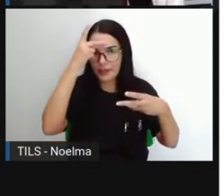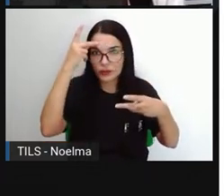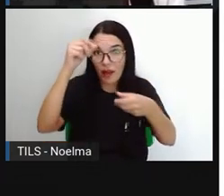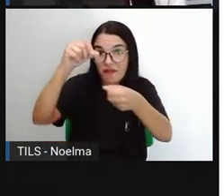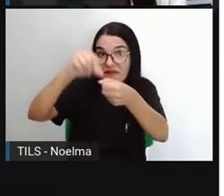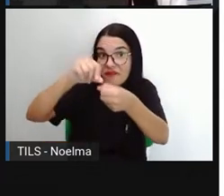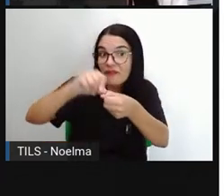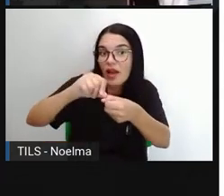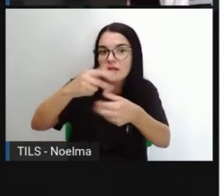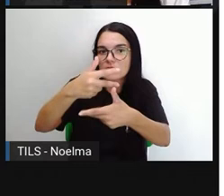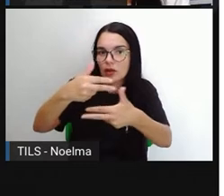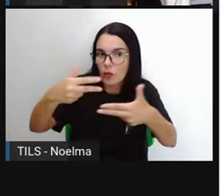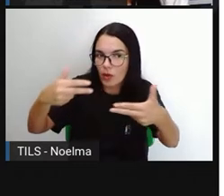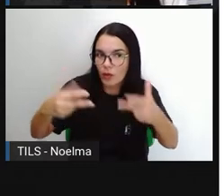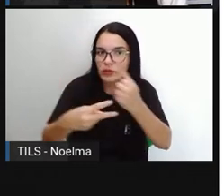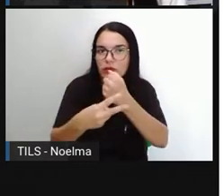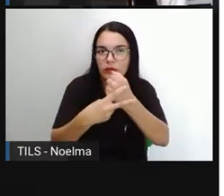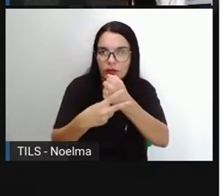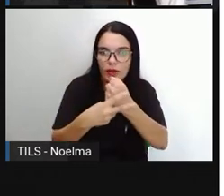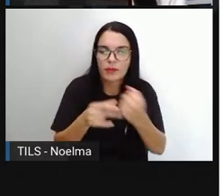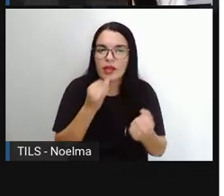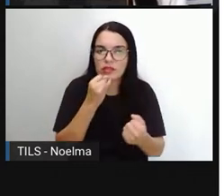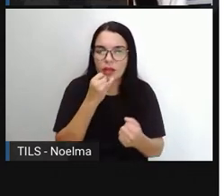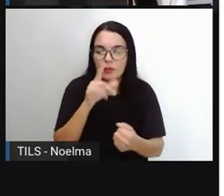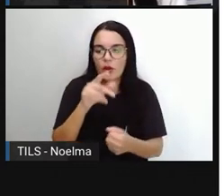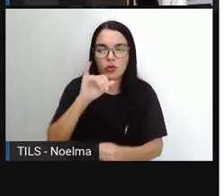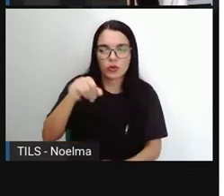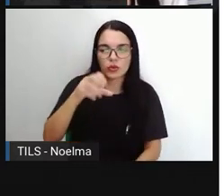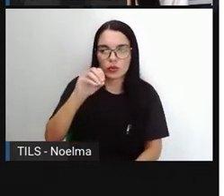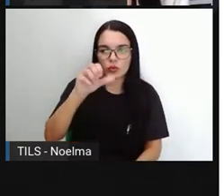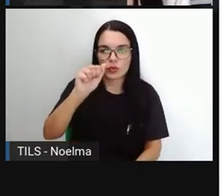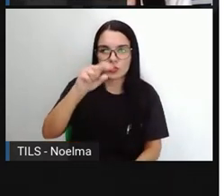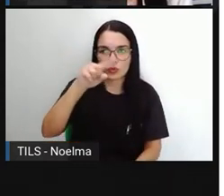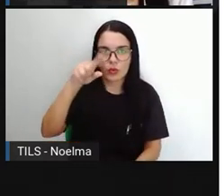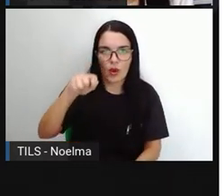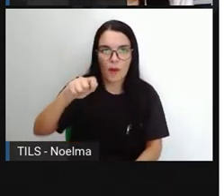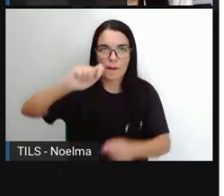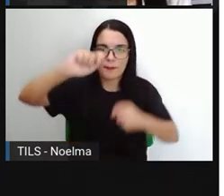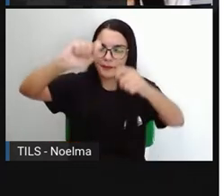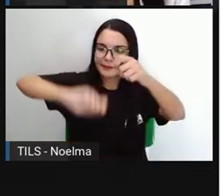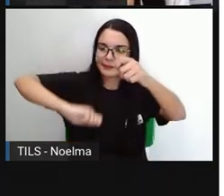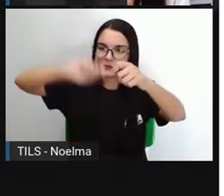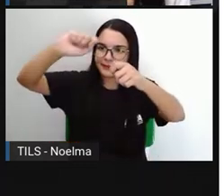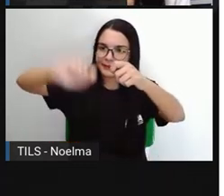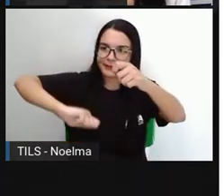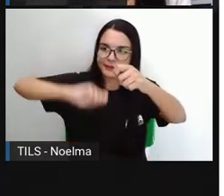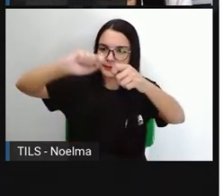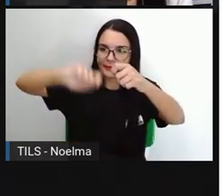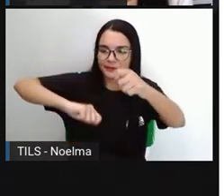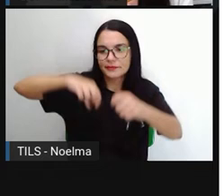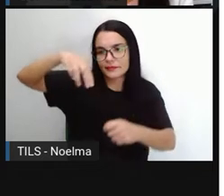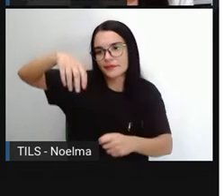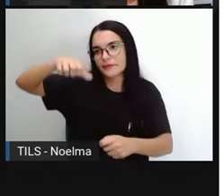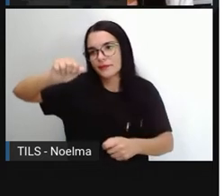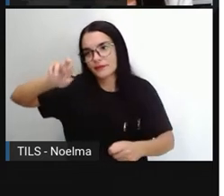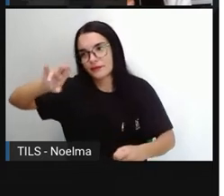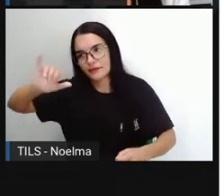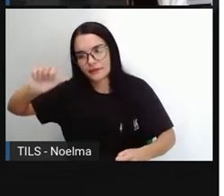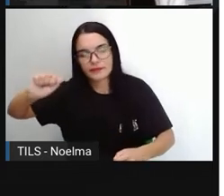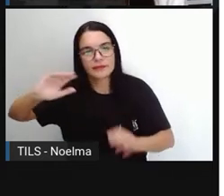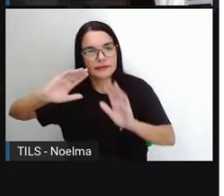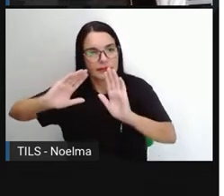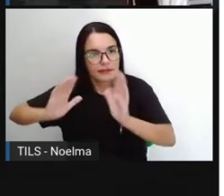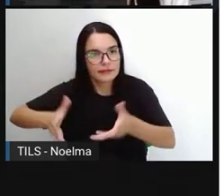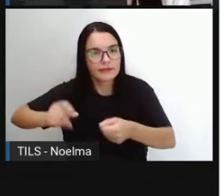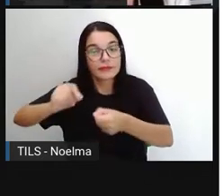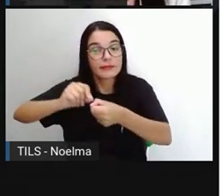pratica a ação do verbo. Exemplo aí, João penteou Maria. Então, quem penteou? João, o próprio João. Então,